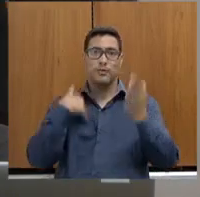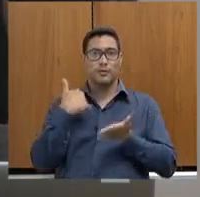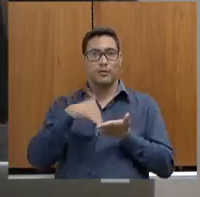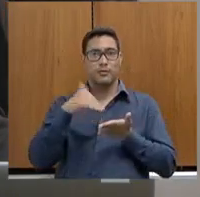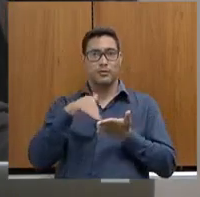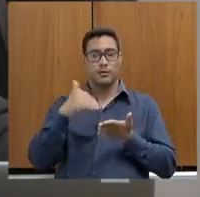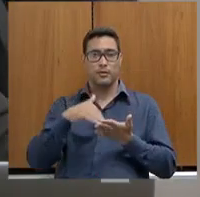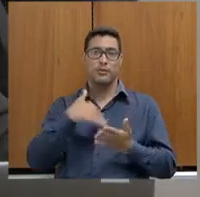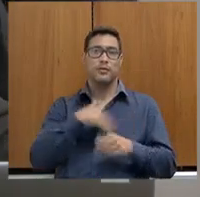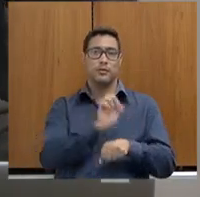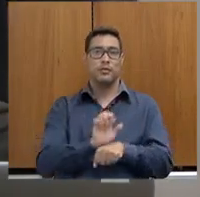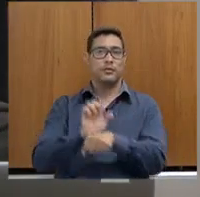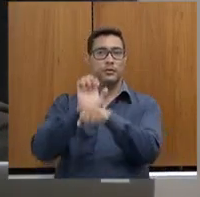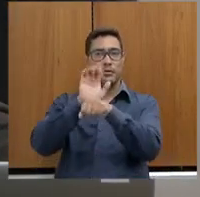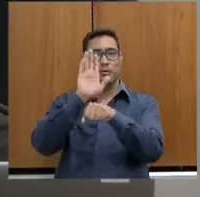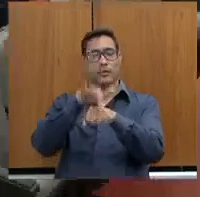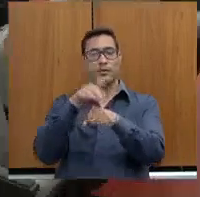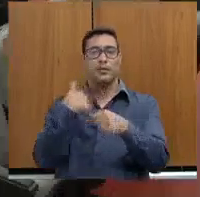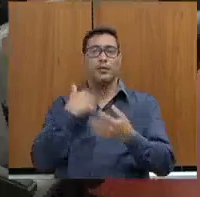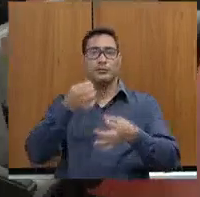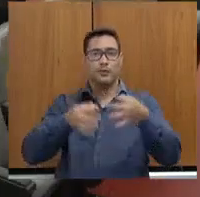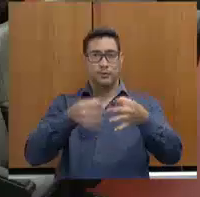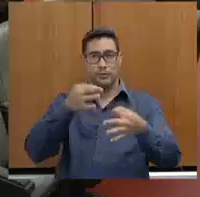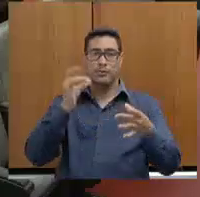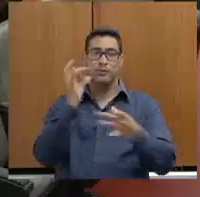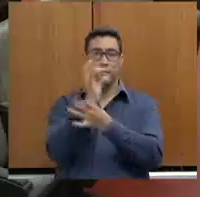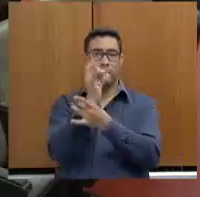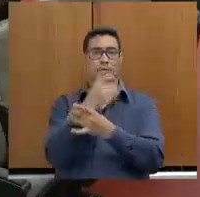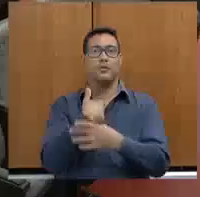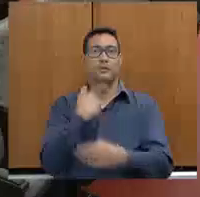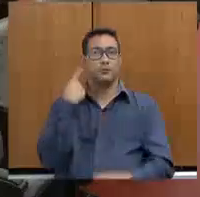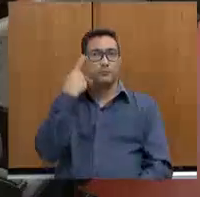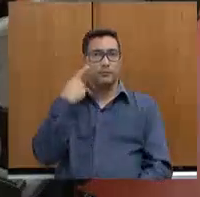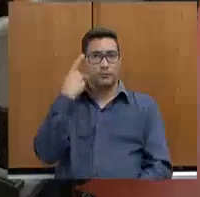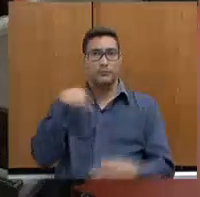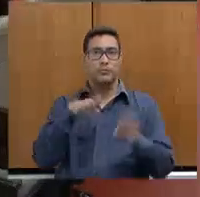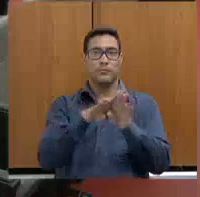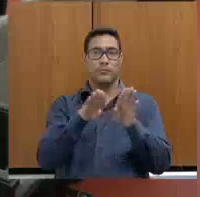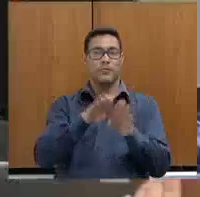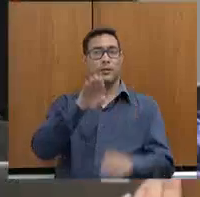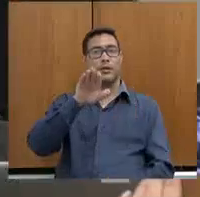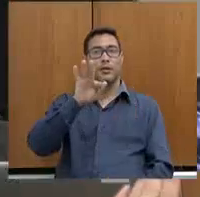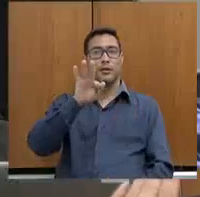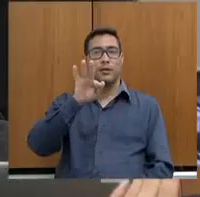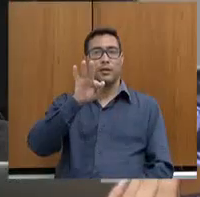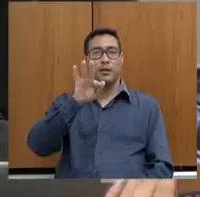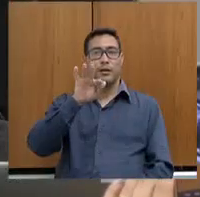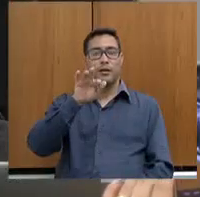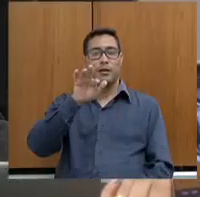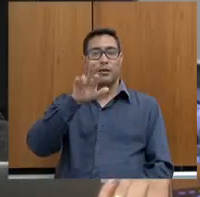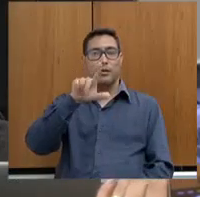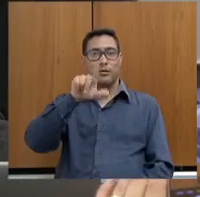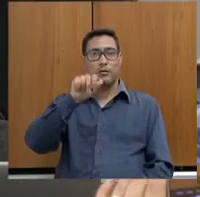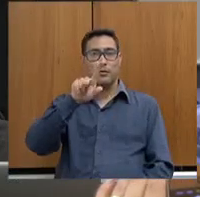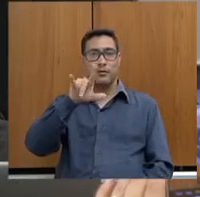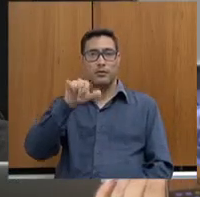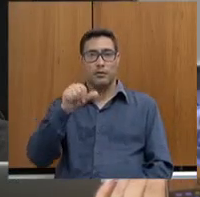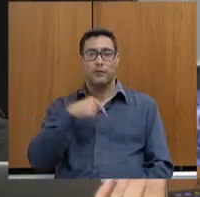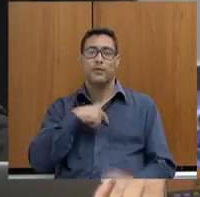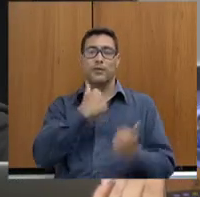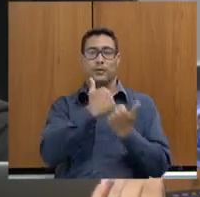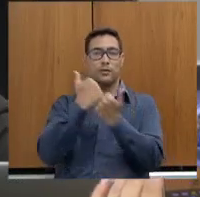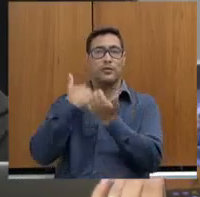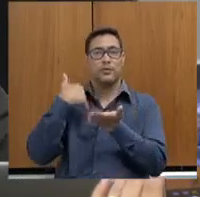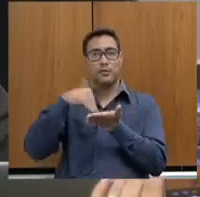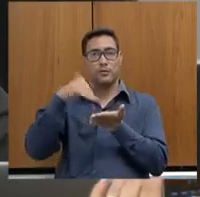Justiça e Segurança Pública. Muito obrigado pela presença, Ana Luíza. Flávia Santana Santos, assessora de Comunicação da Secretaria de Estado de